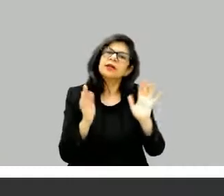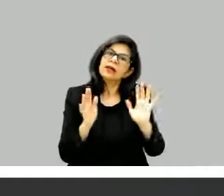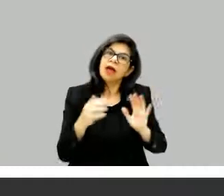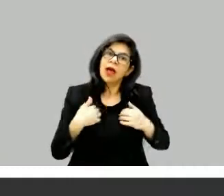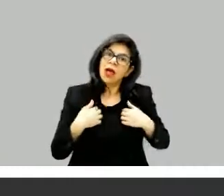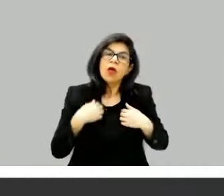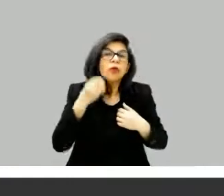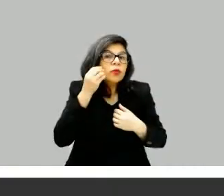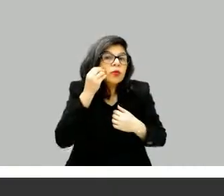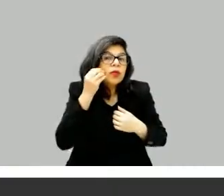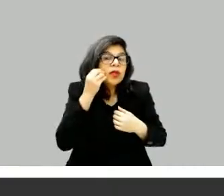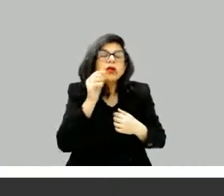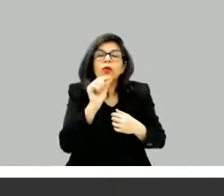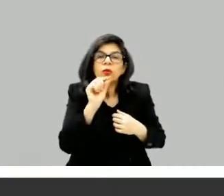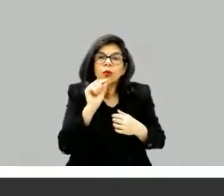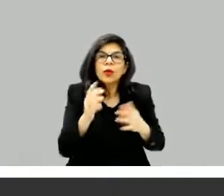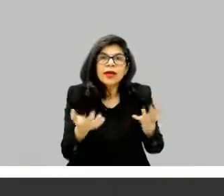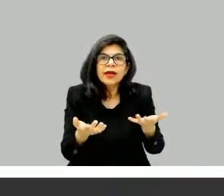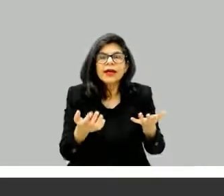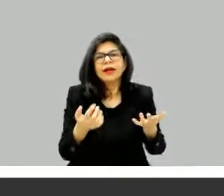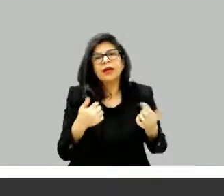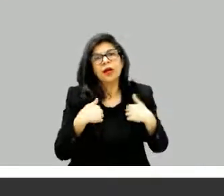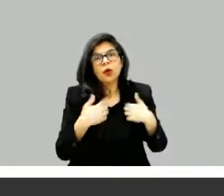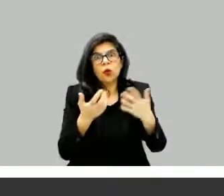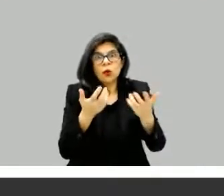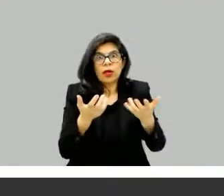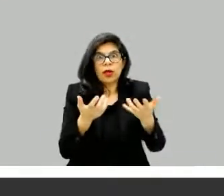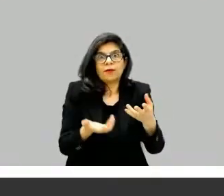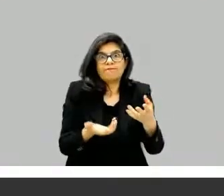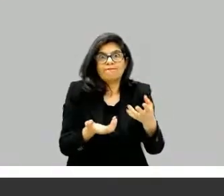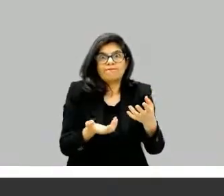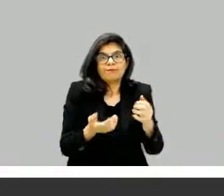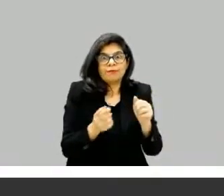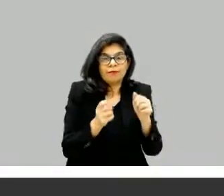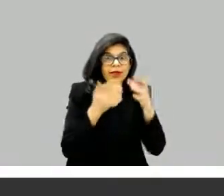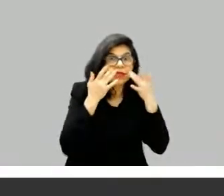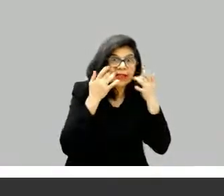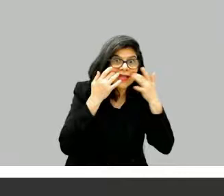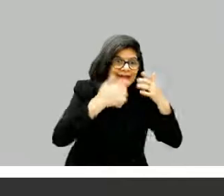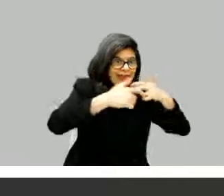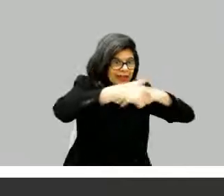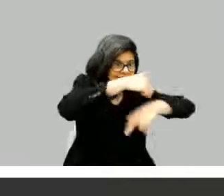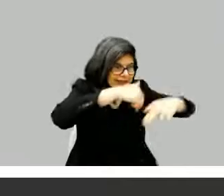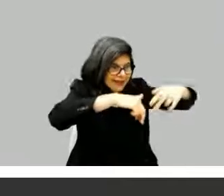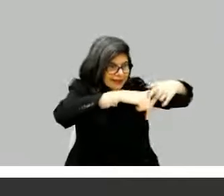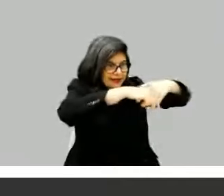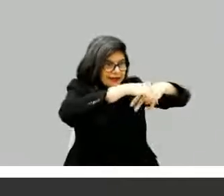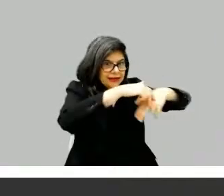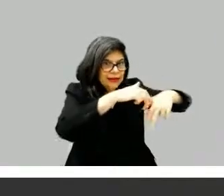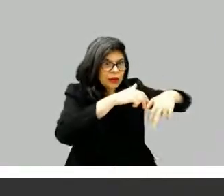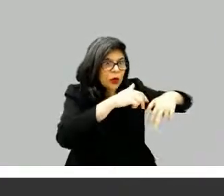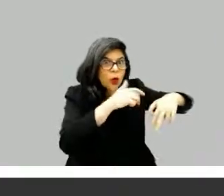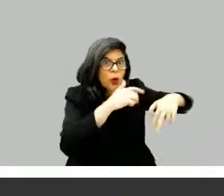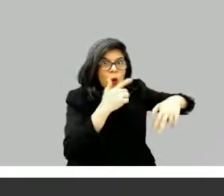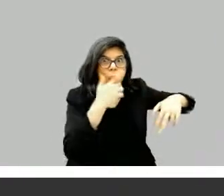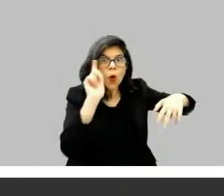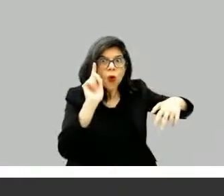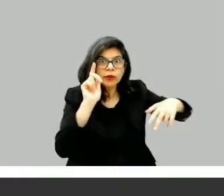no sentido, sei lá, que o cara atravessou a rua, mas a cena, o beat, cada beat tenha